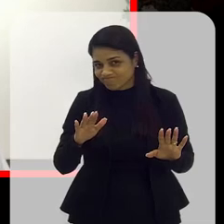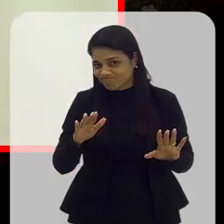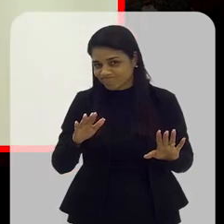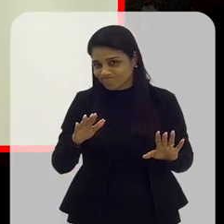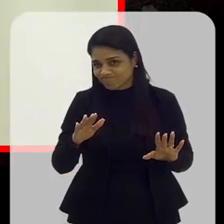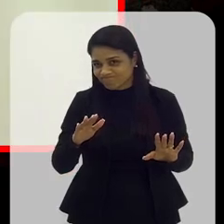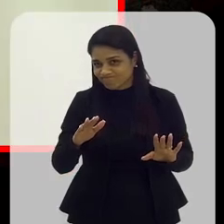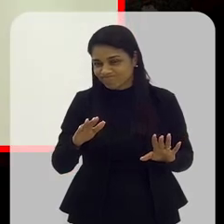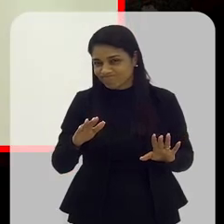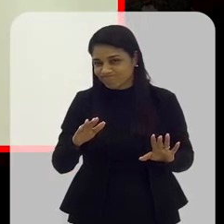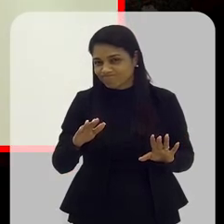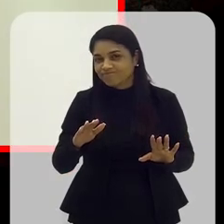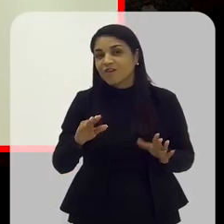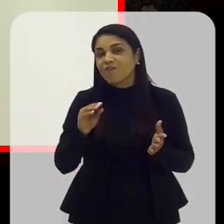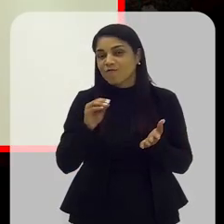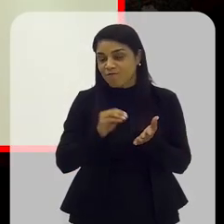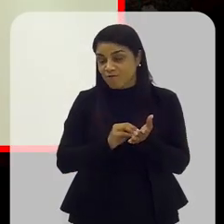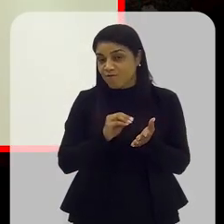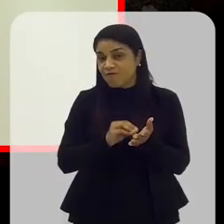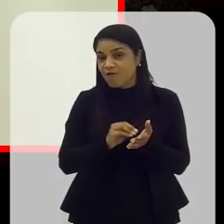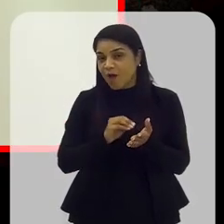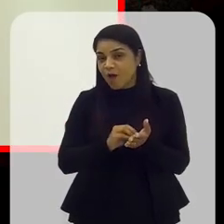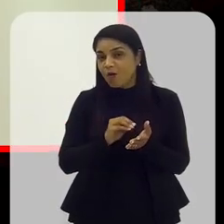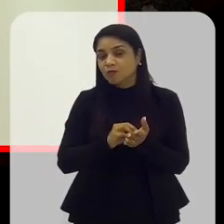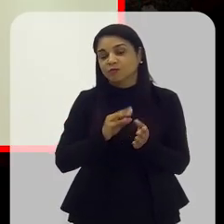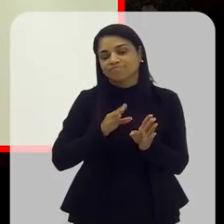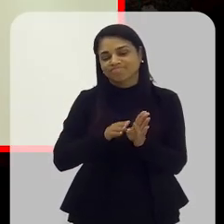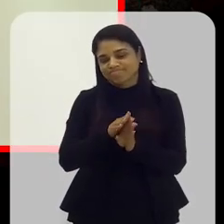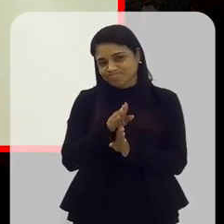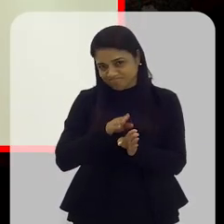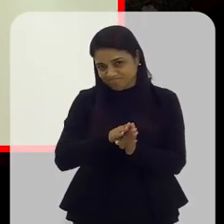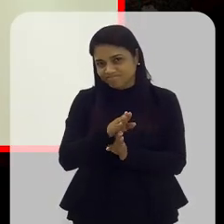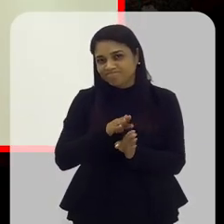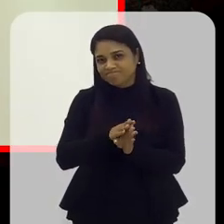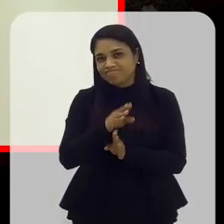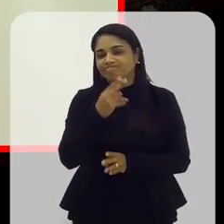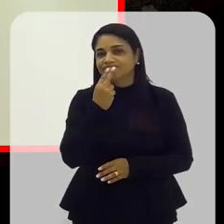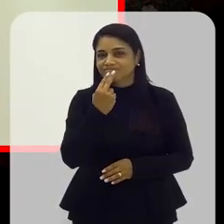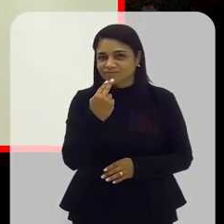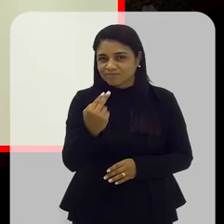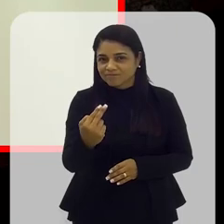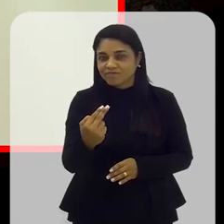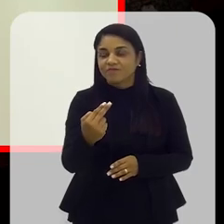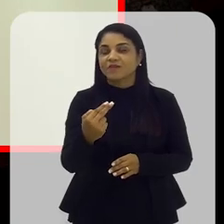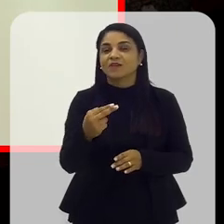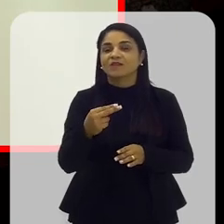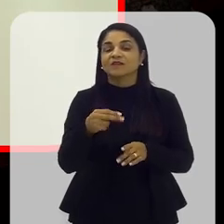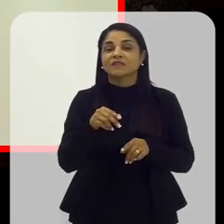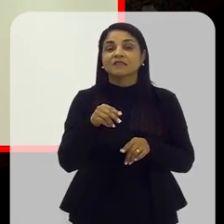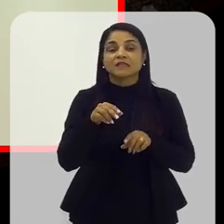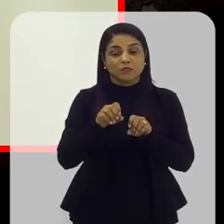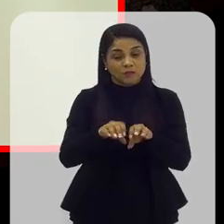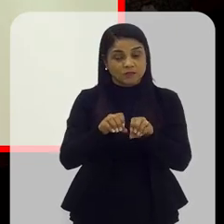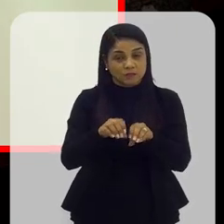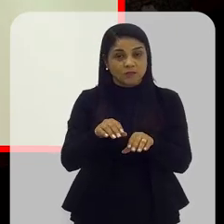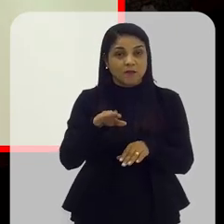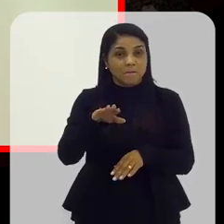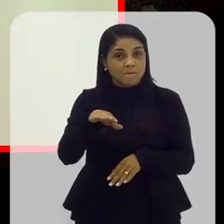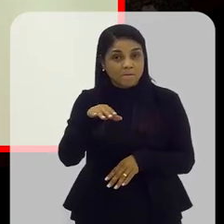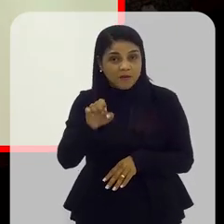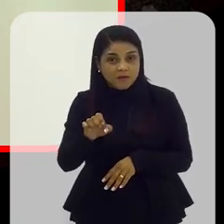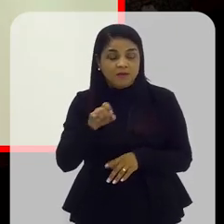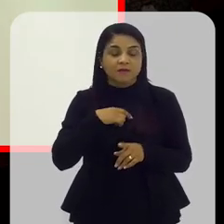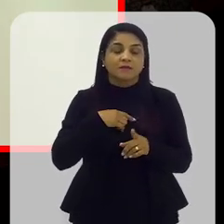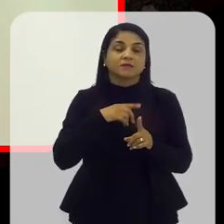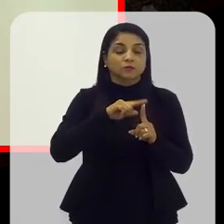tempos, né? Isso realmente é sinal de que faltou muita orientação nutricional na educação dessa